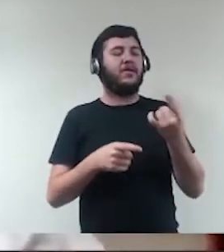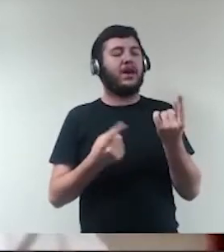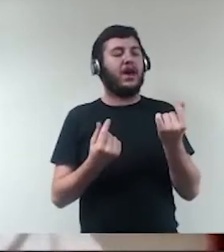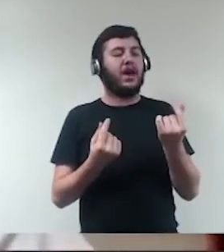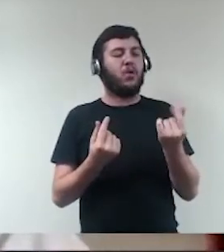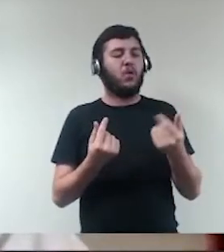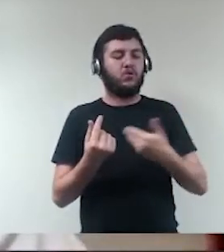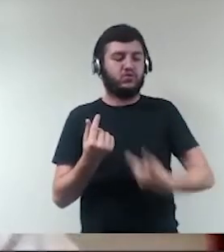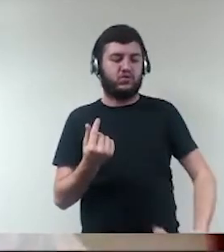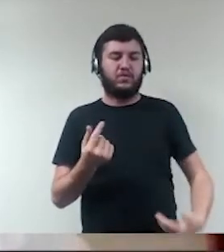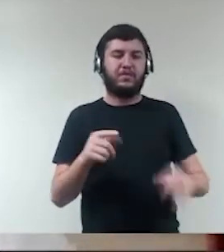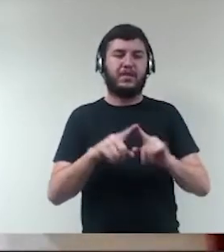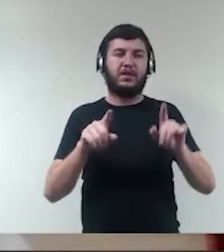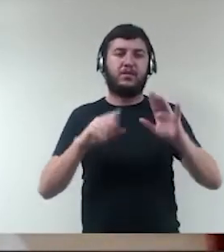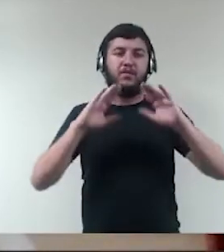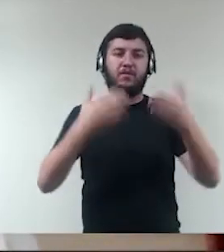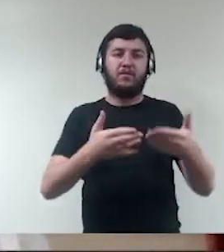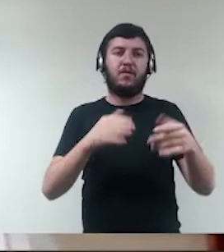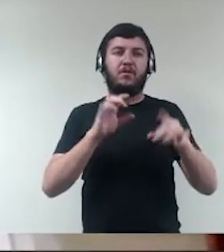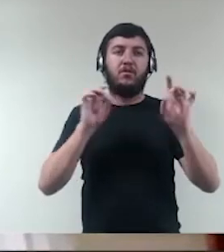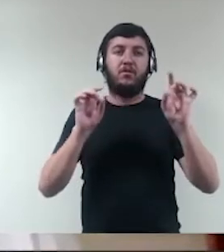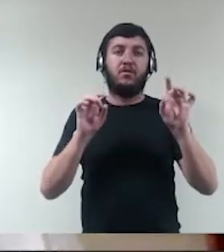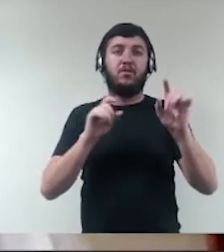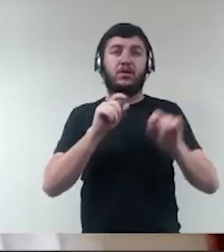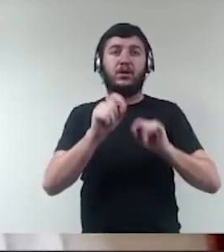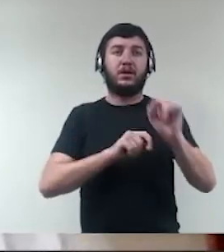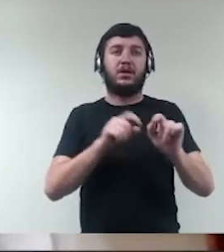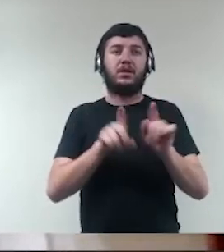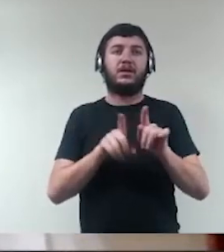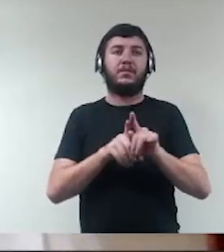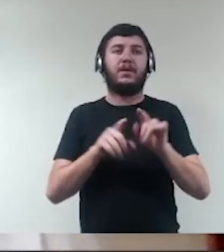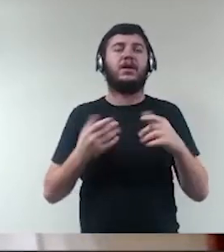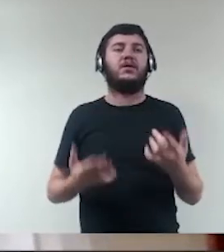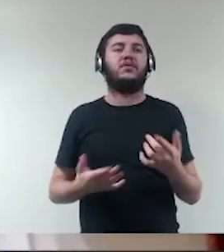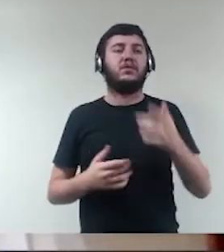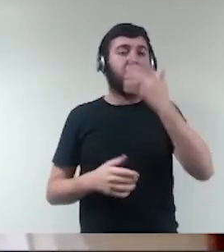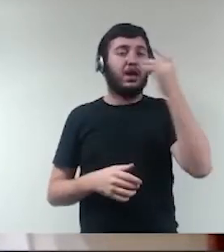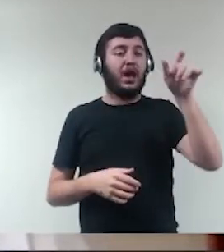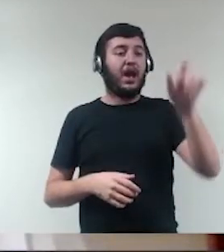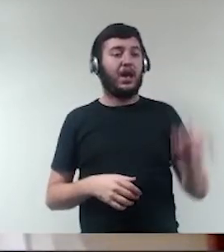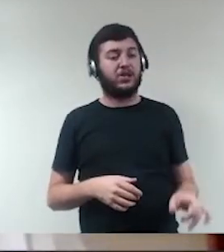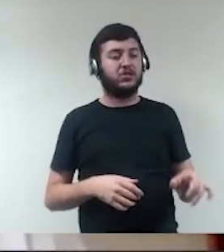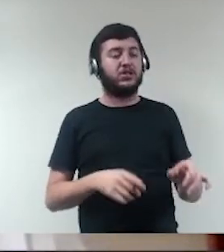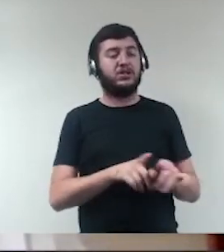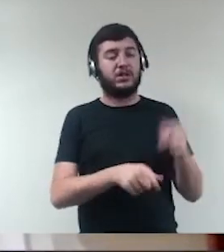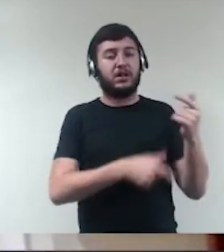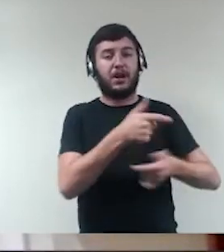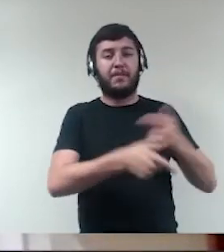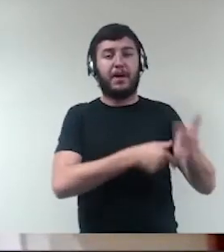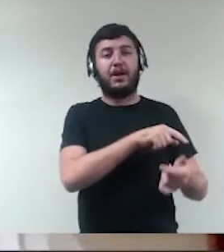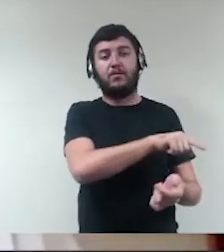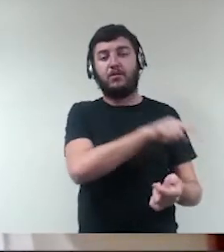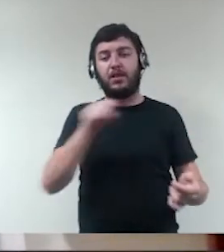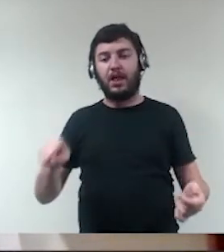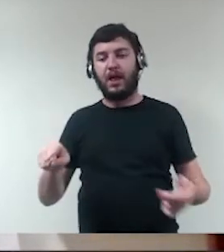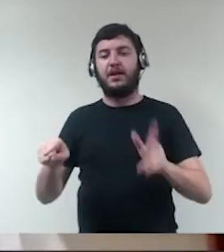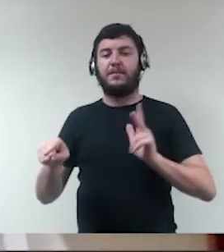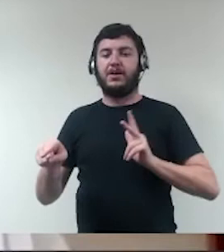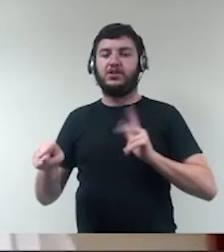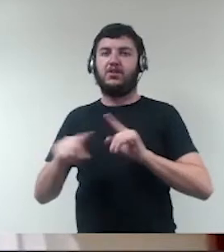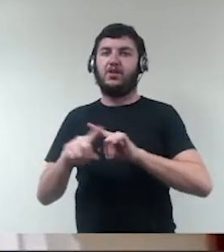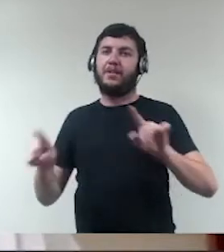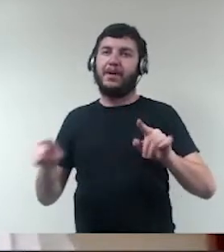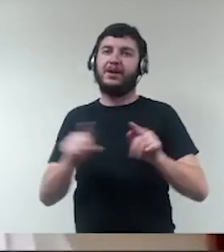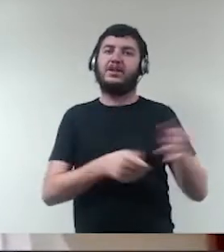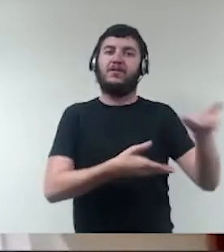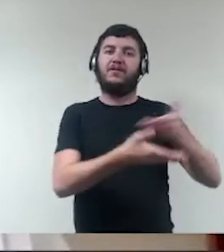os agentes públicos, mas também os agentes privados que lidam com a coisa pública. A